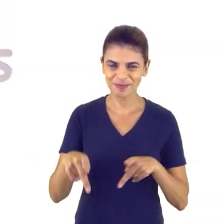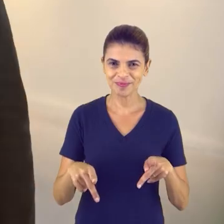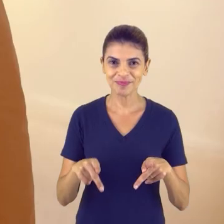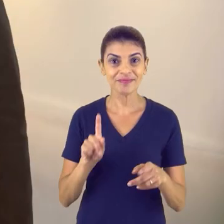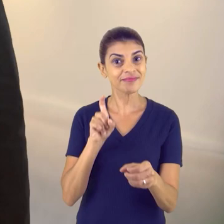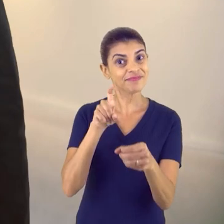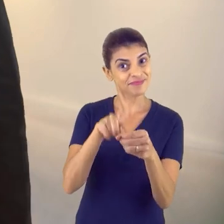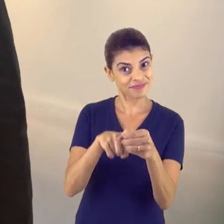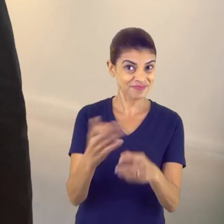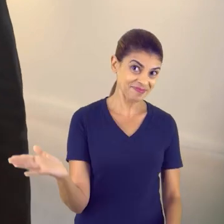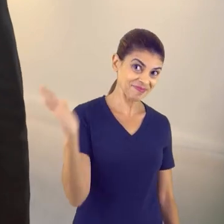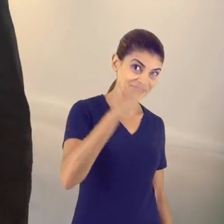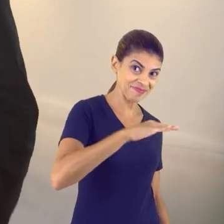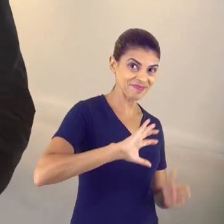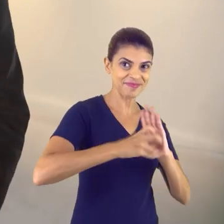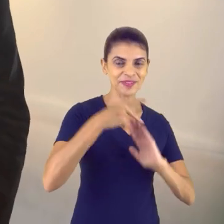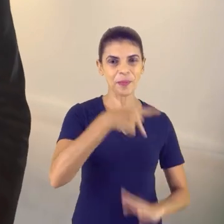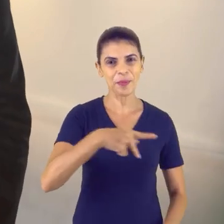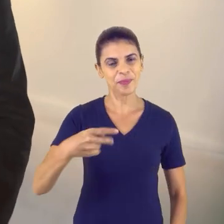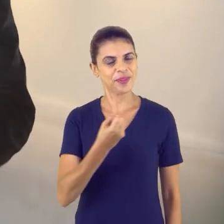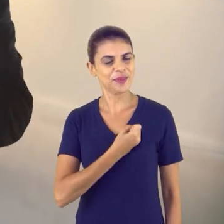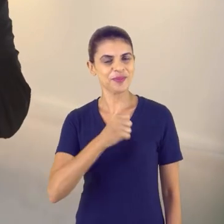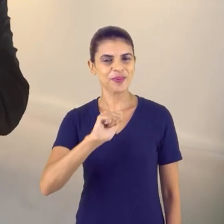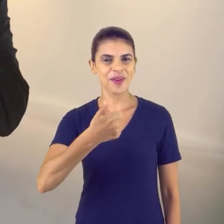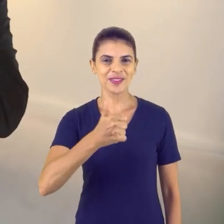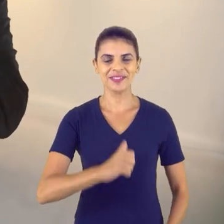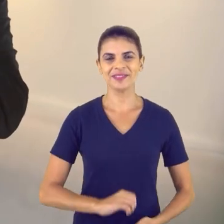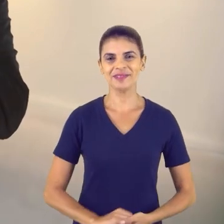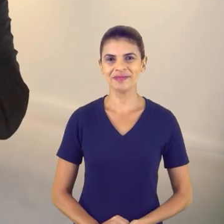Vem com o PP. Somos todos 11. Vamos